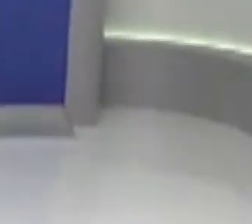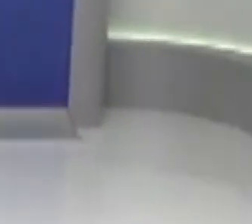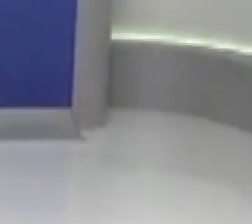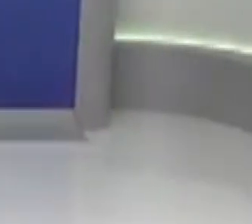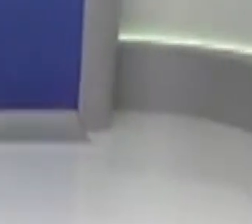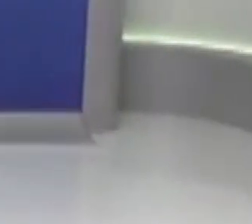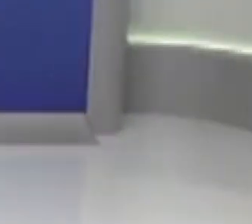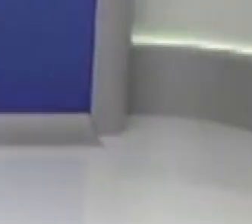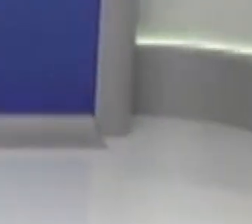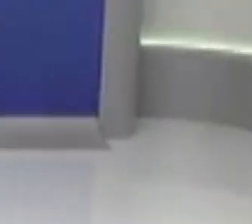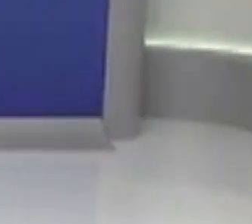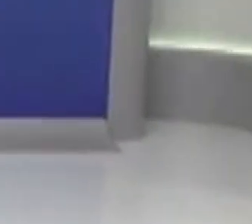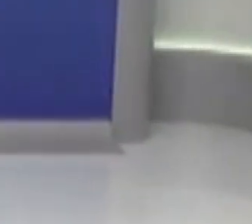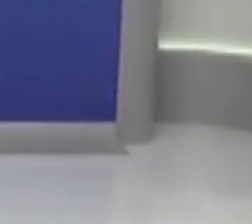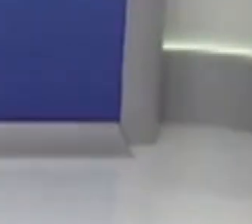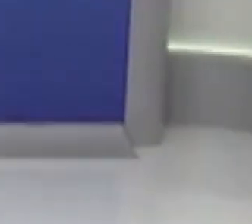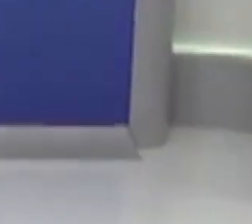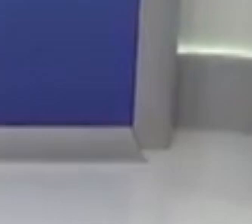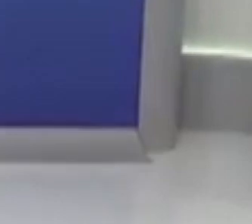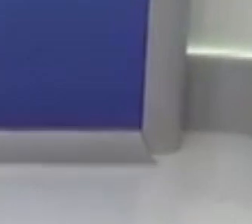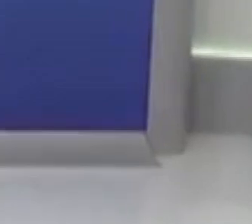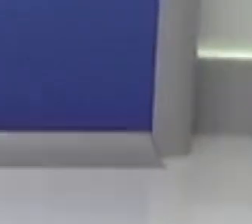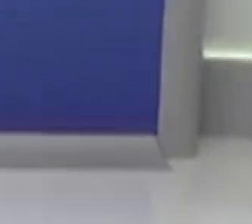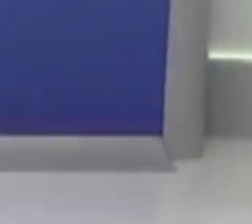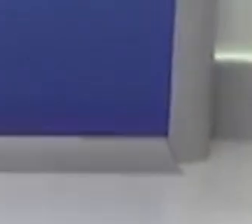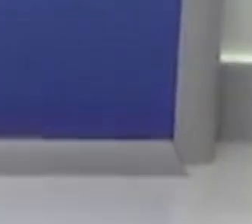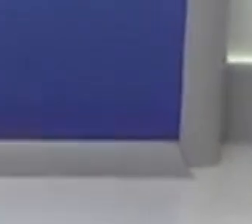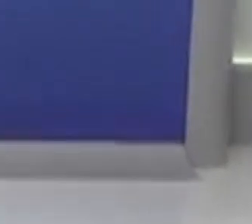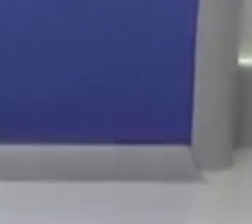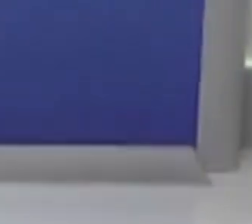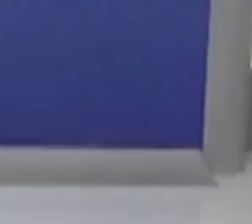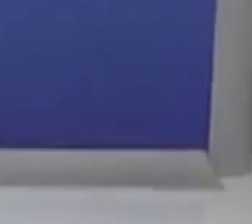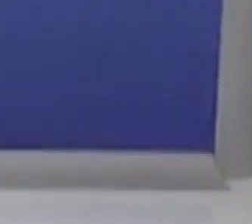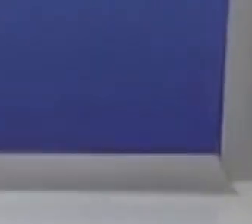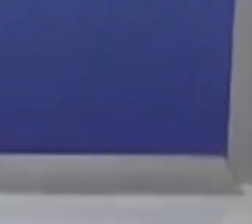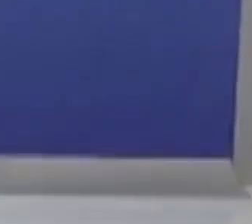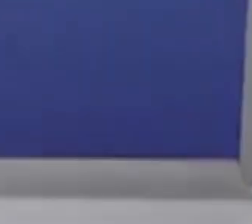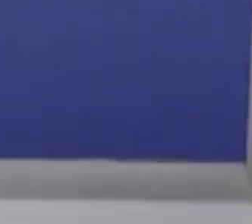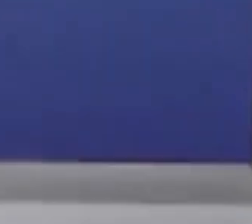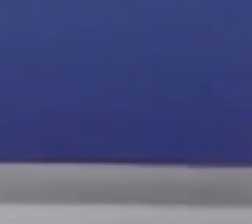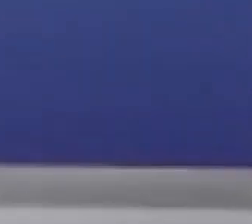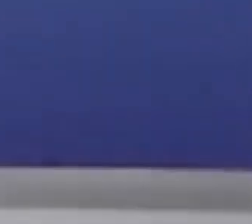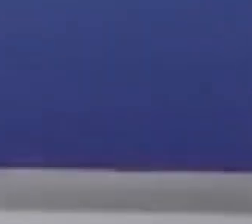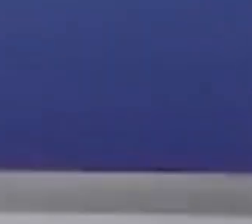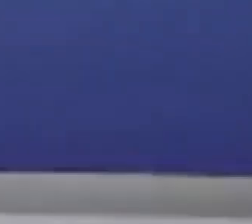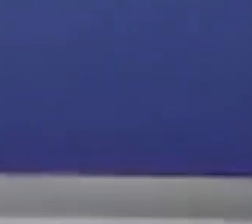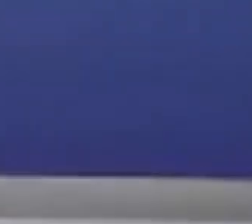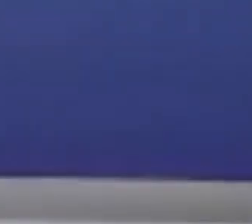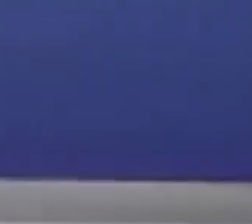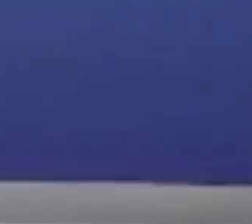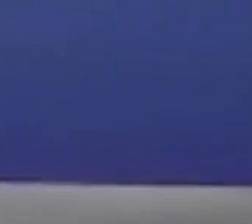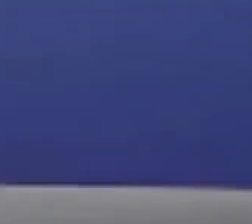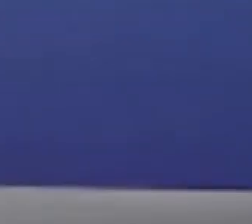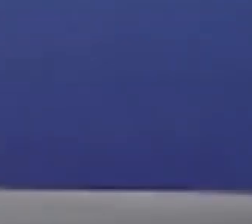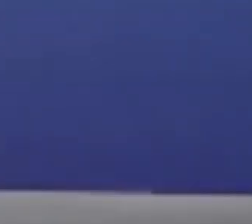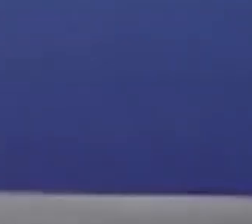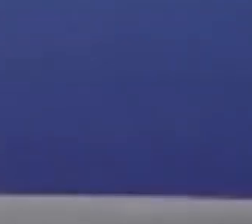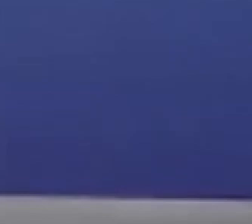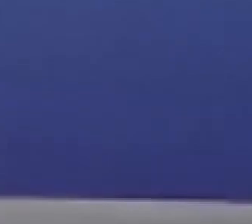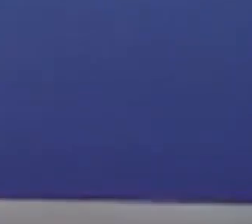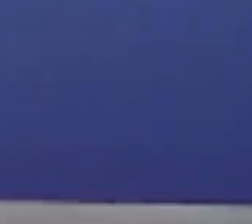solene na Câmara dos Deputados na tarde de hoje. Foi motivo dessa homenagem. O presidente da empresa, Celso Moretti,